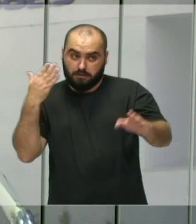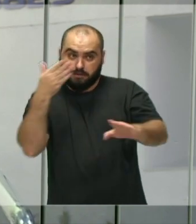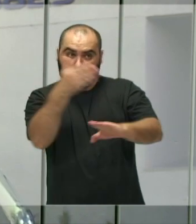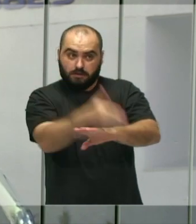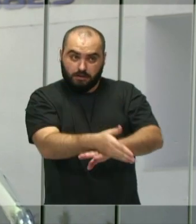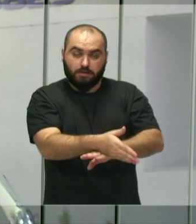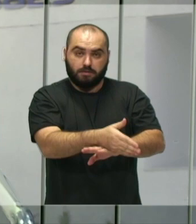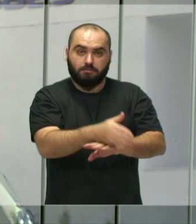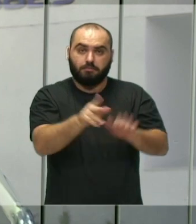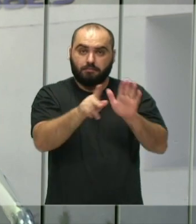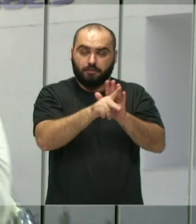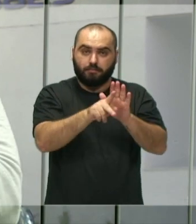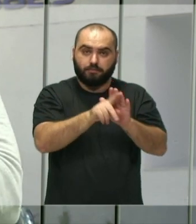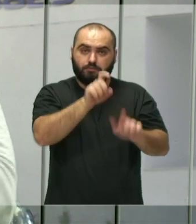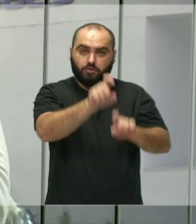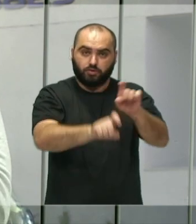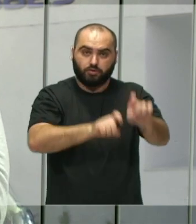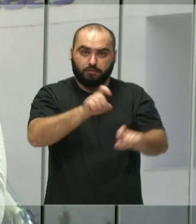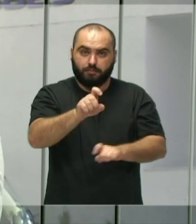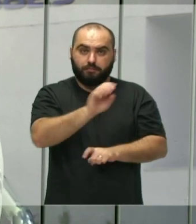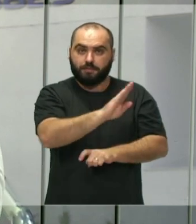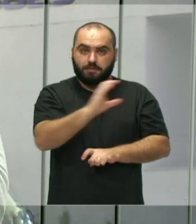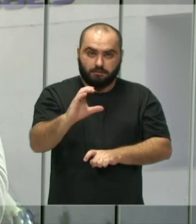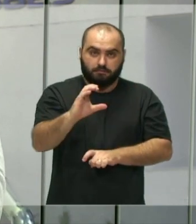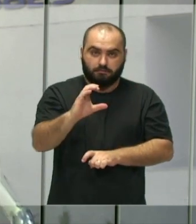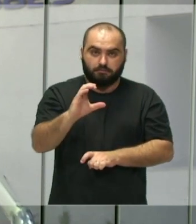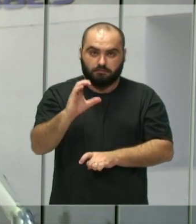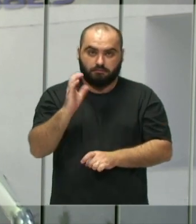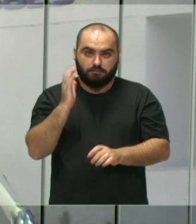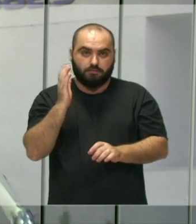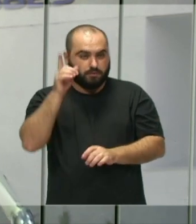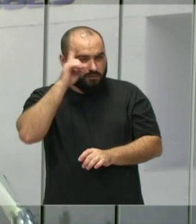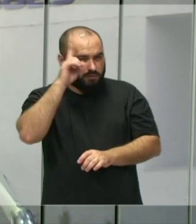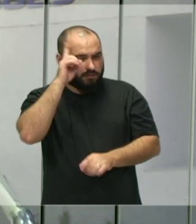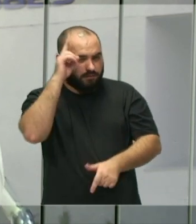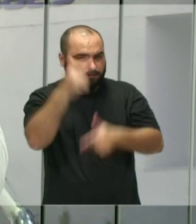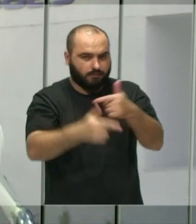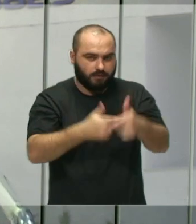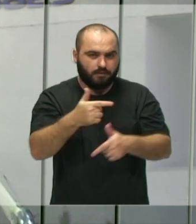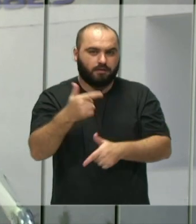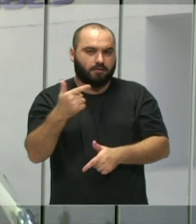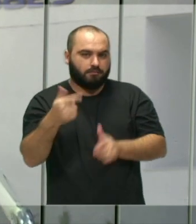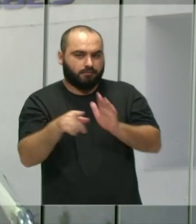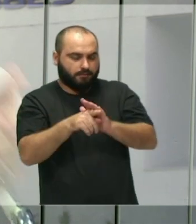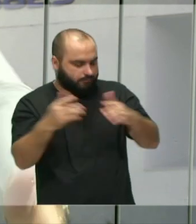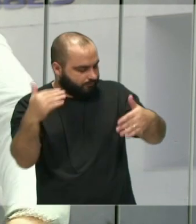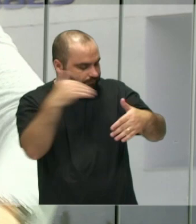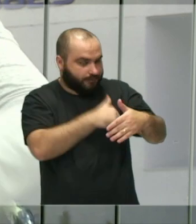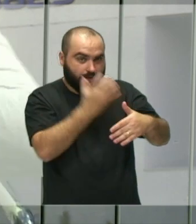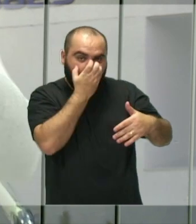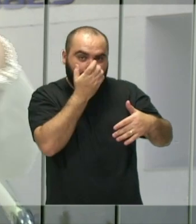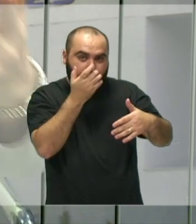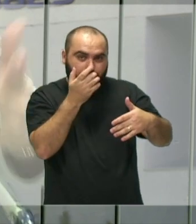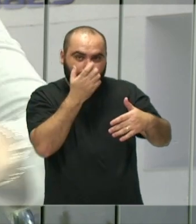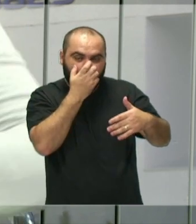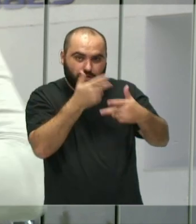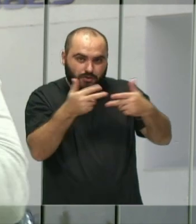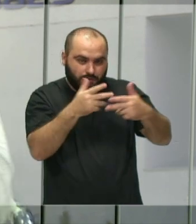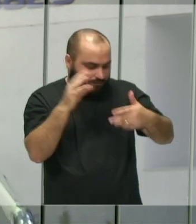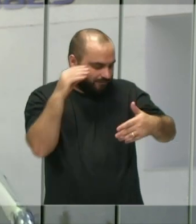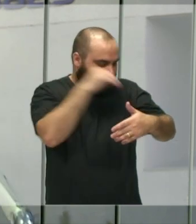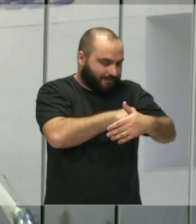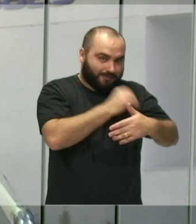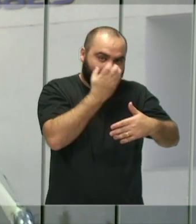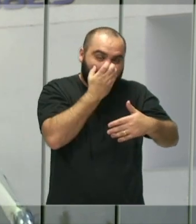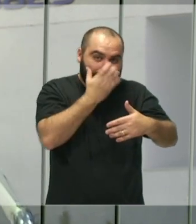que eu ia todo dia trabalhar nesse shopping, eu entrava com a minha cachorra escondida na bolsa, né? Todos os dias. Daí chegou um certo dia, todos os seguranças já sabiam,